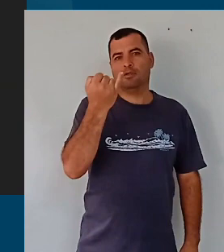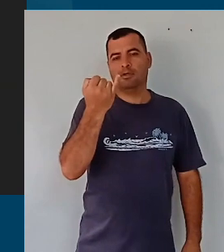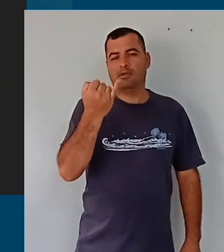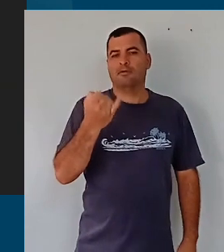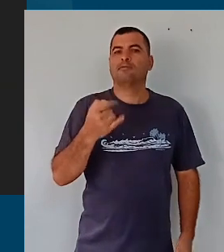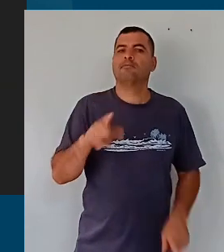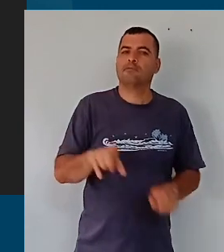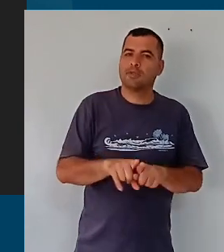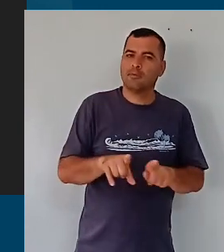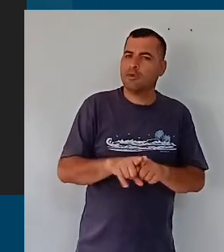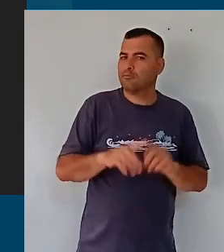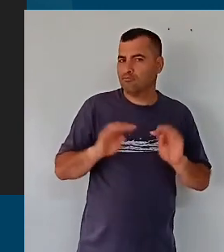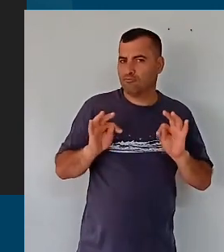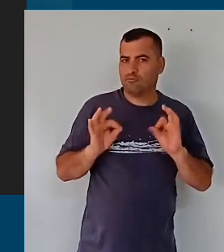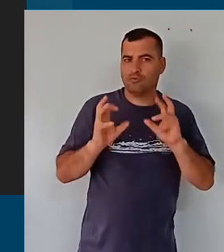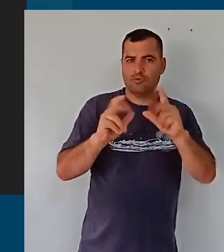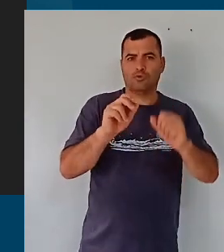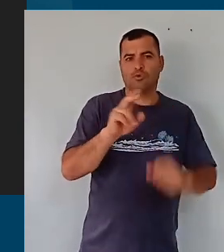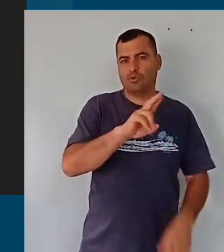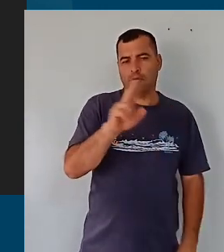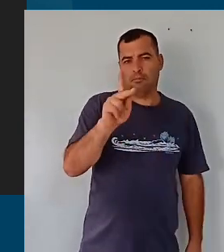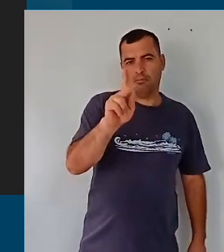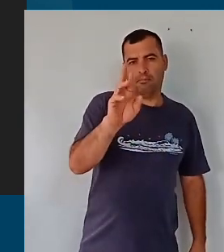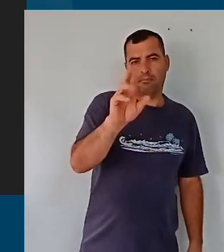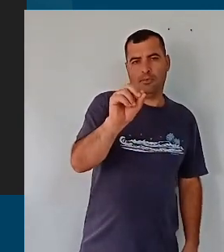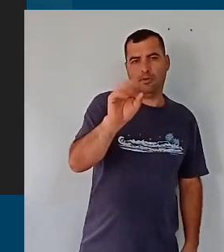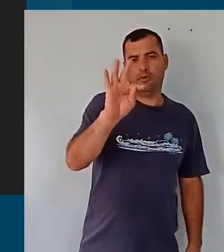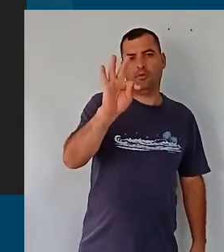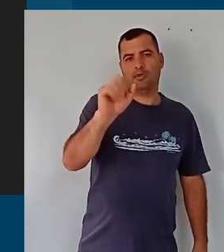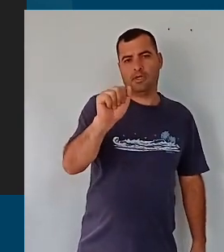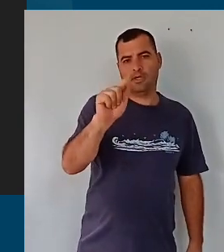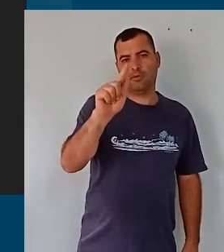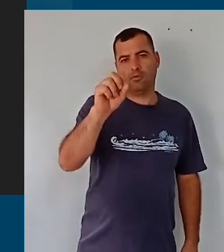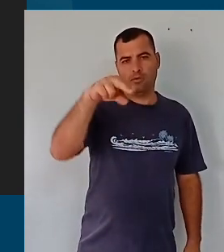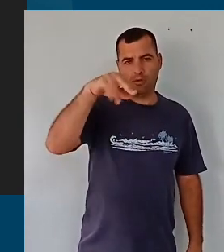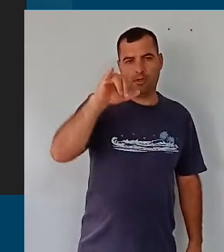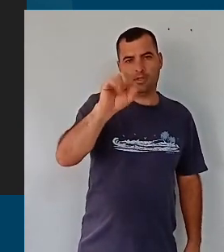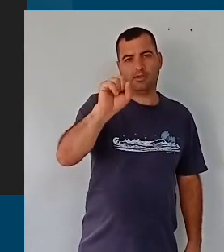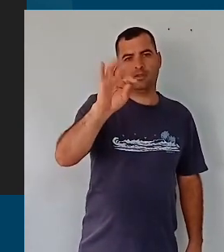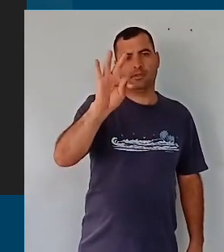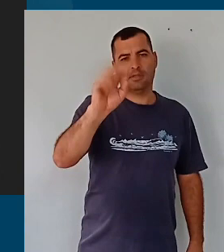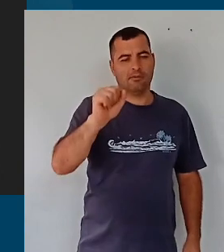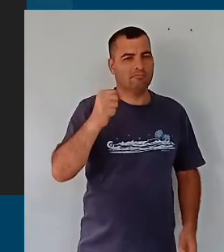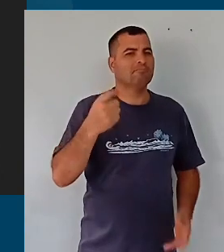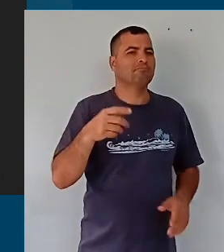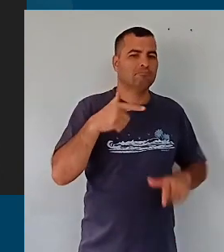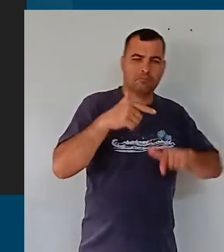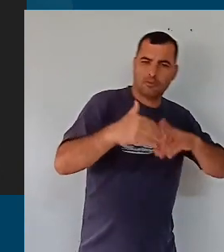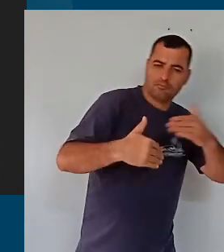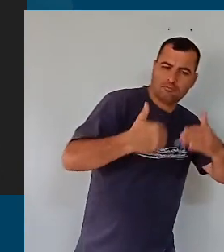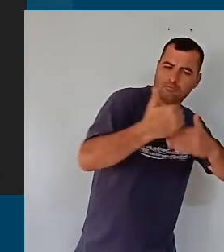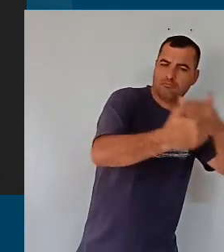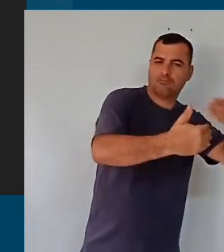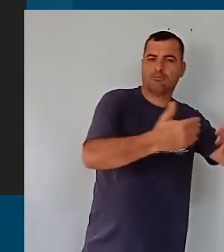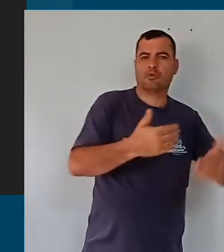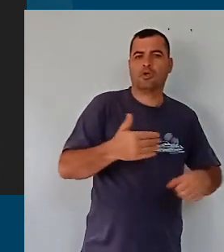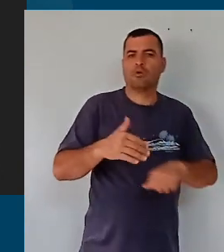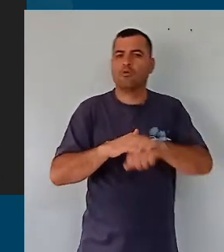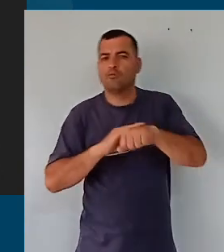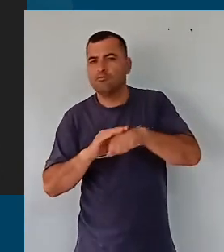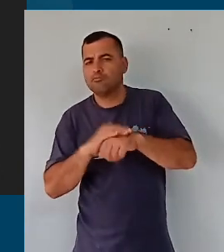aliás, os protagonistas desse processo, com as suas contribuições, todas as rodas de